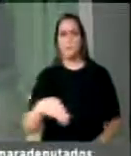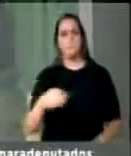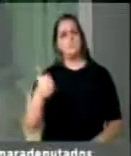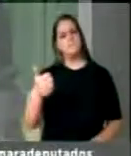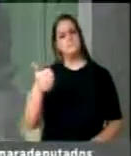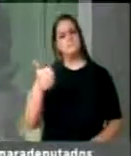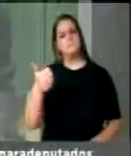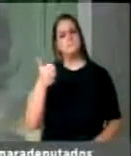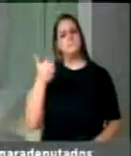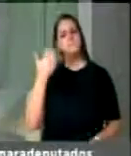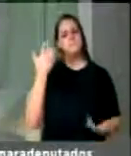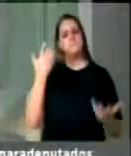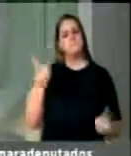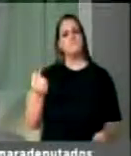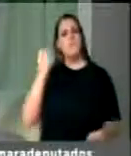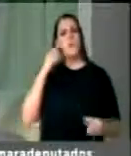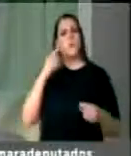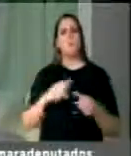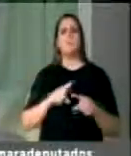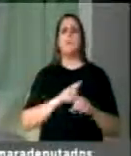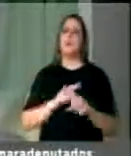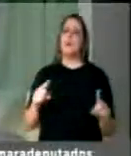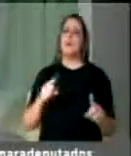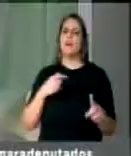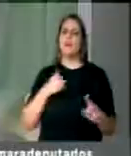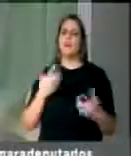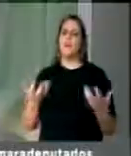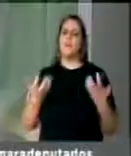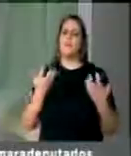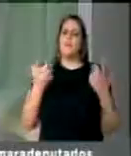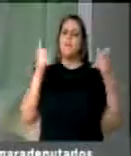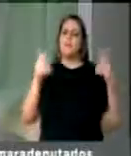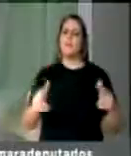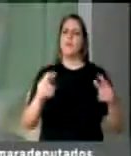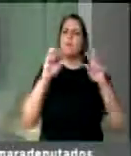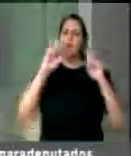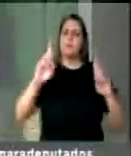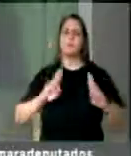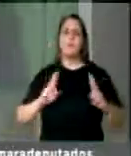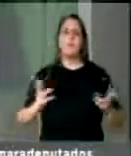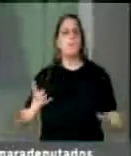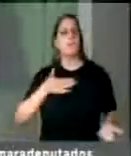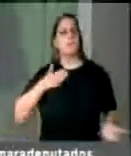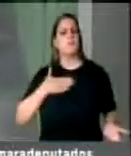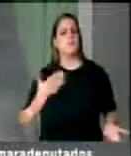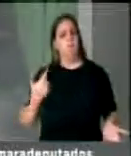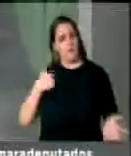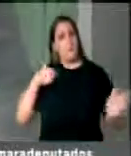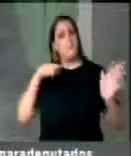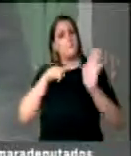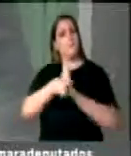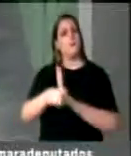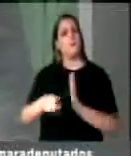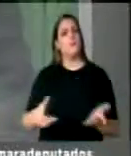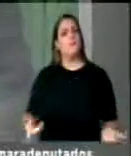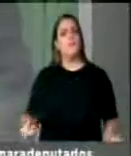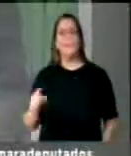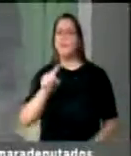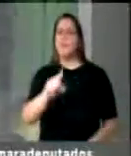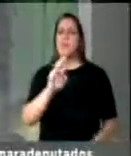plenamente, eu só queria a resposta com relação à indagação que eu estava fazendo a vossa excelência naquele momento.